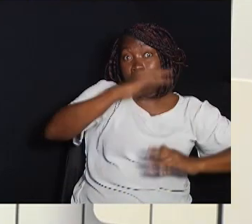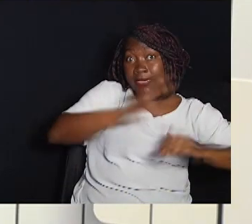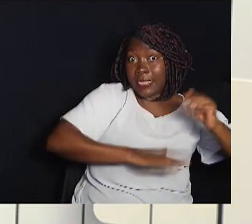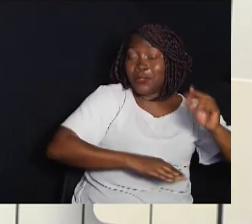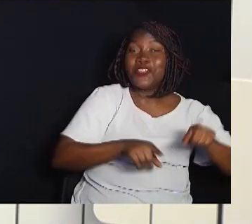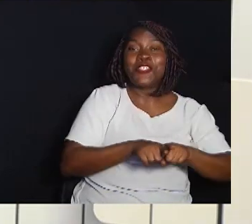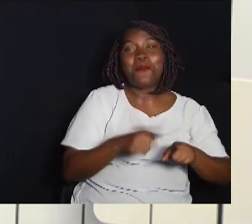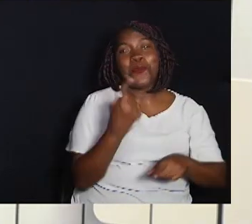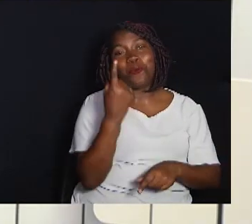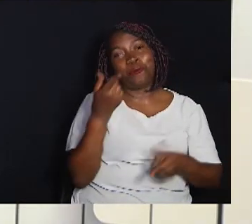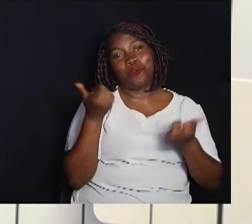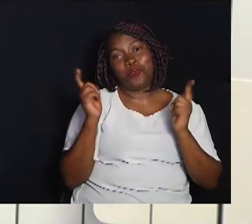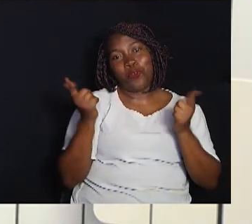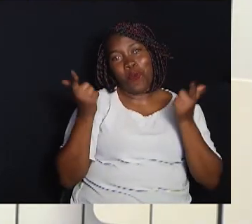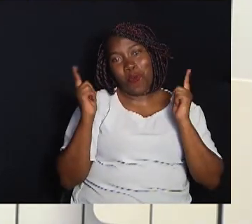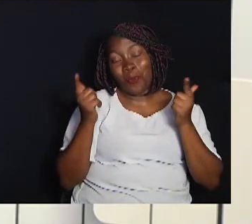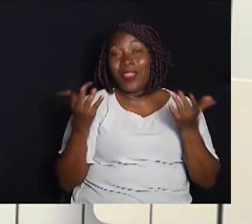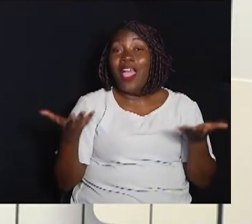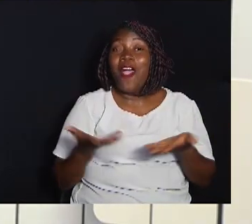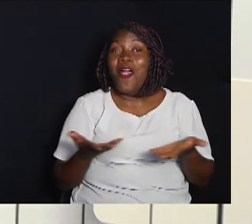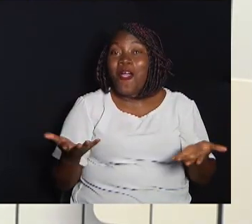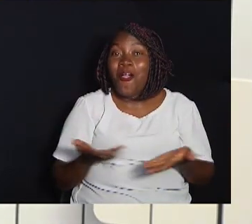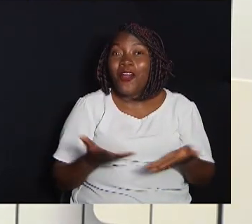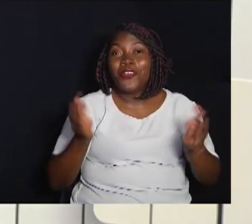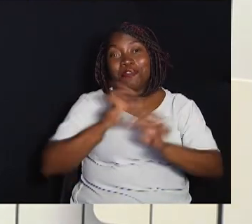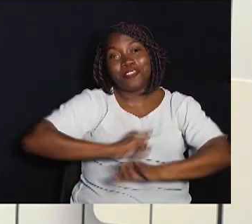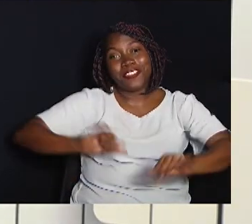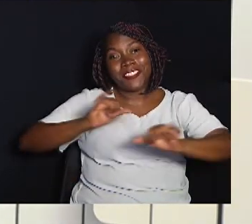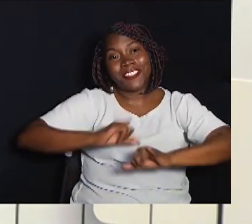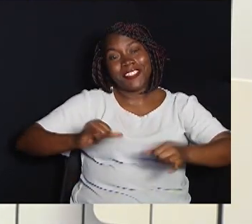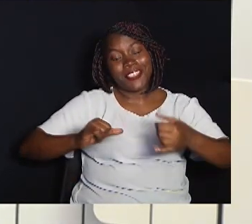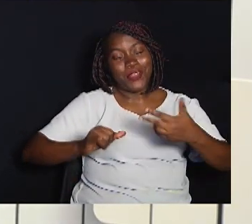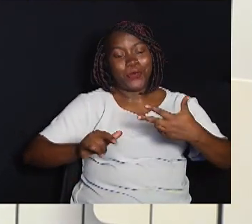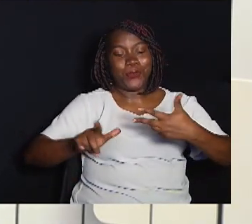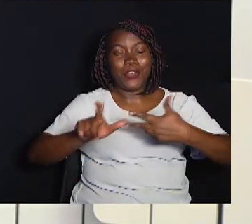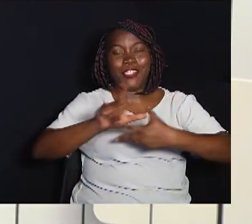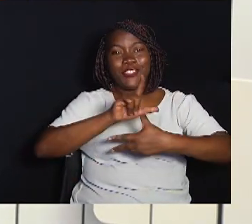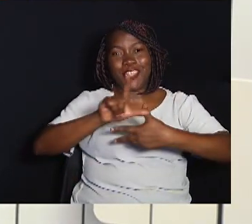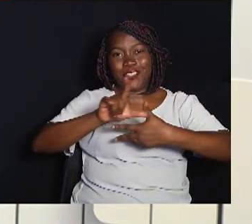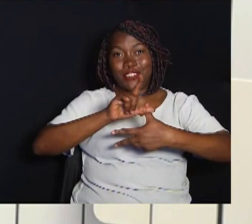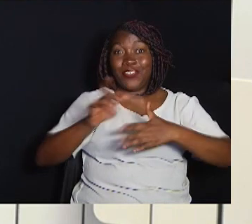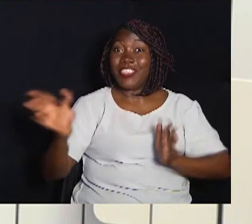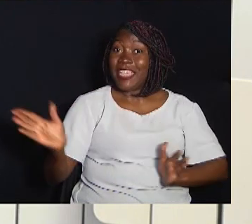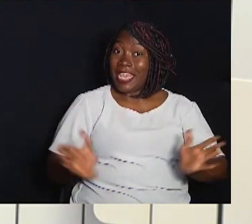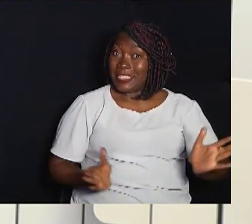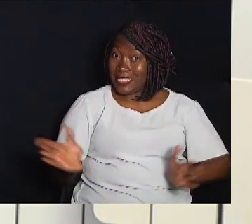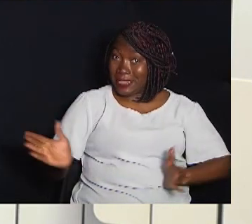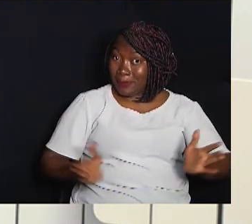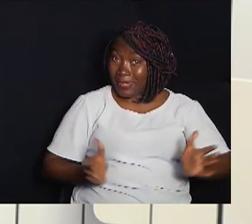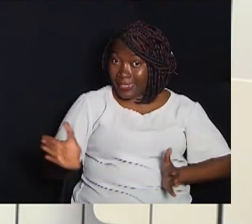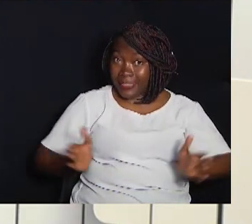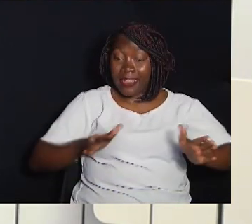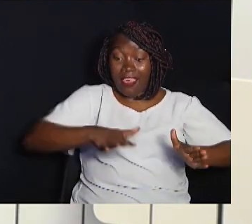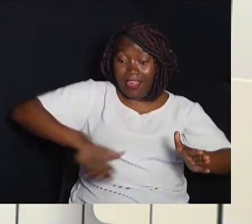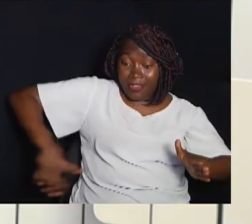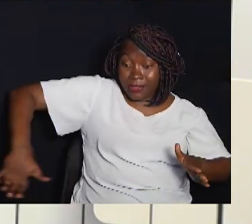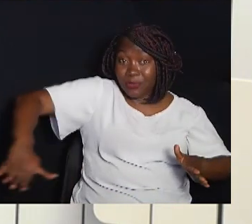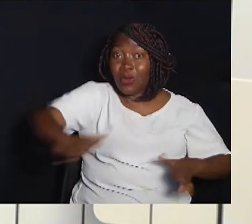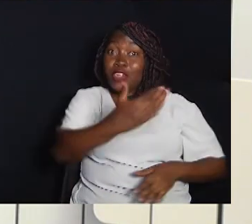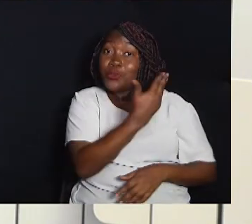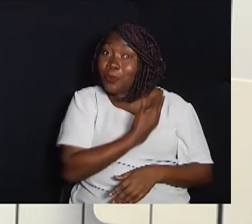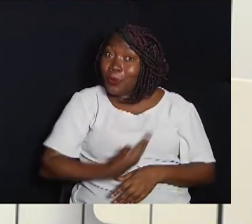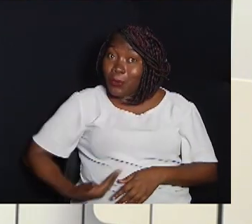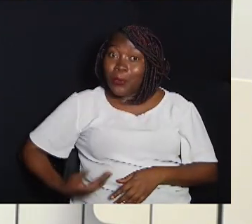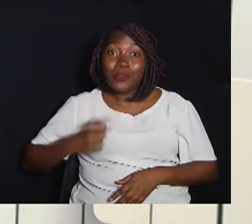Bom, hora das notícias do Legislativo e acessibilidade aos locais públicos de Campinas e também